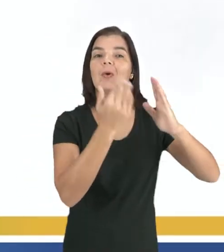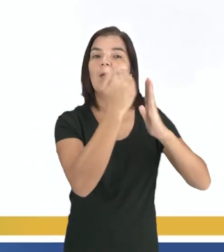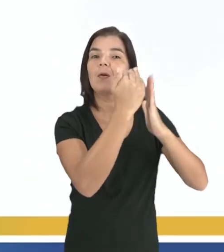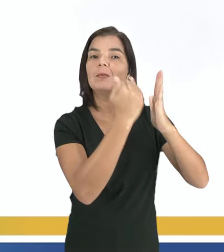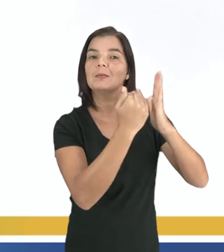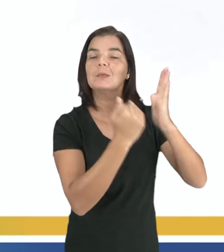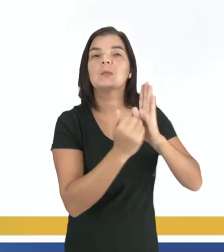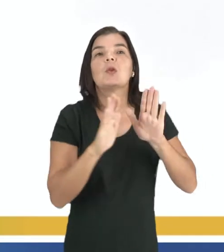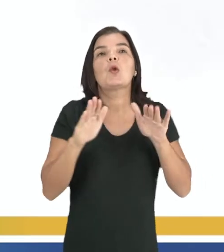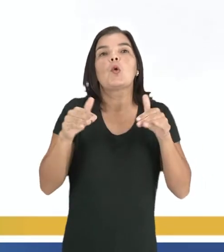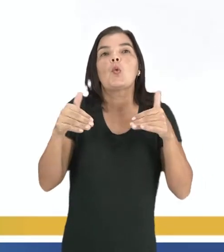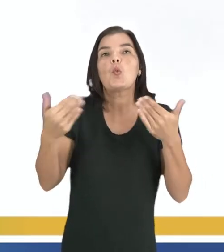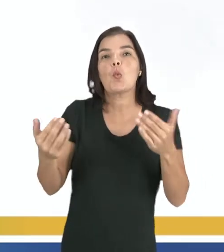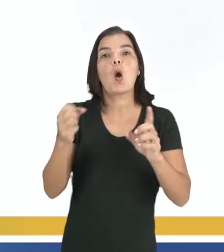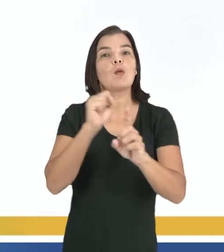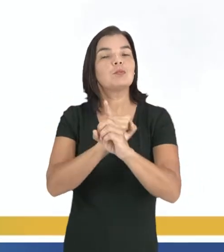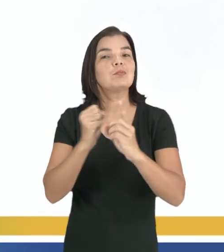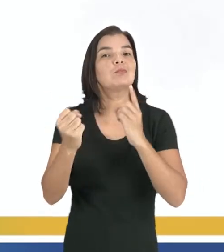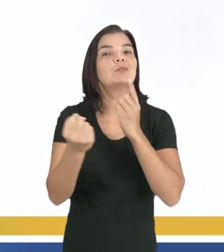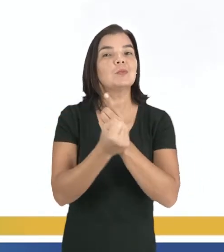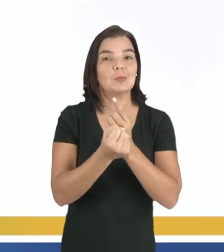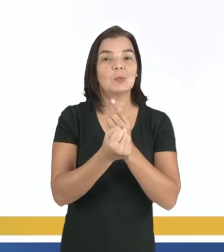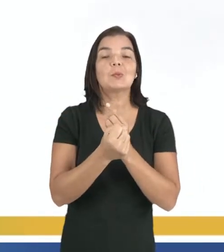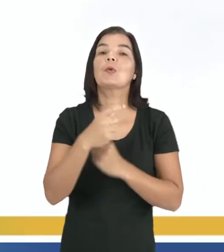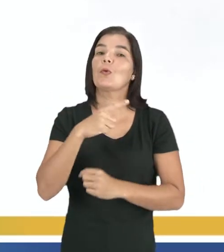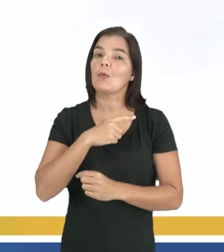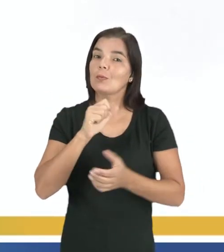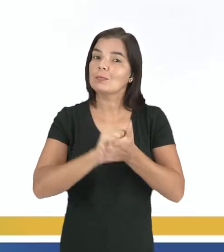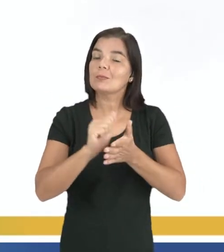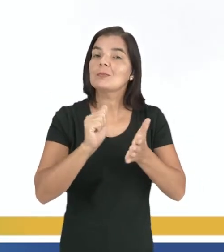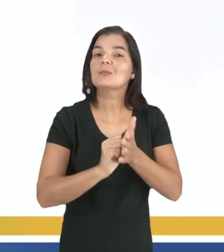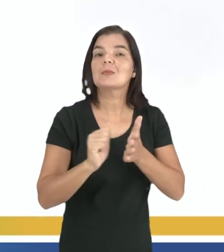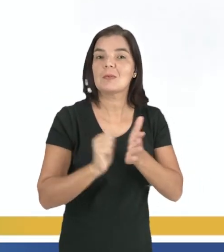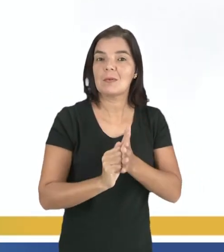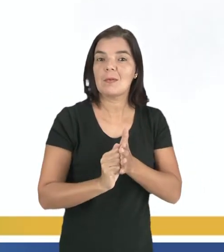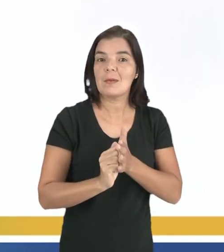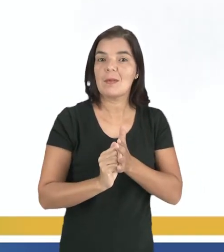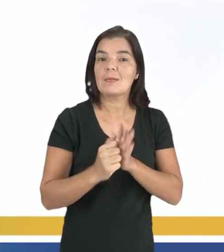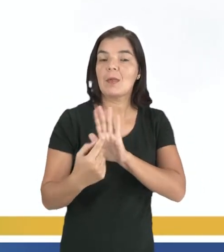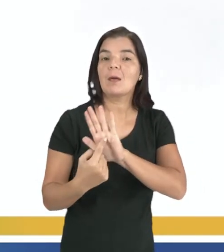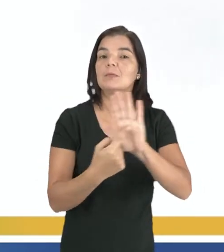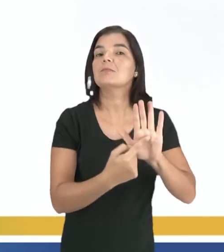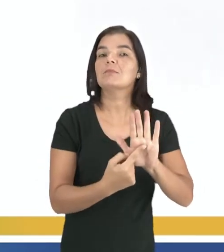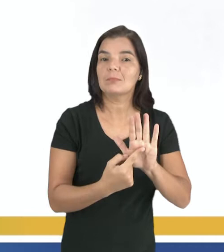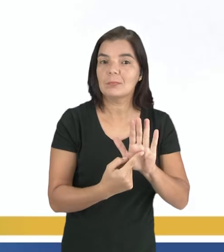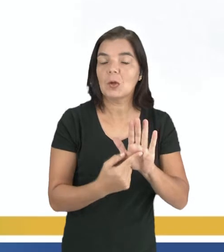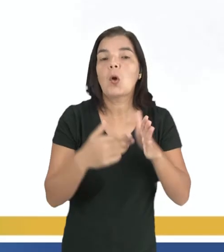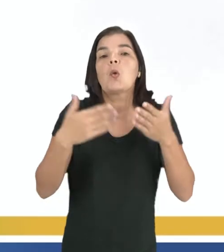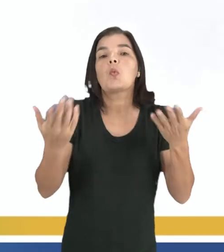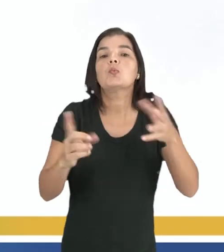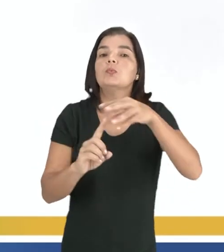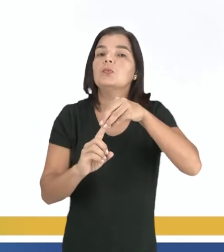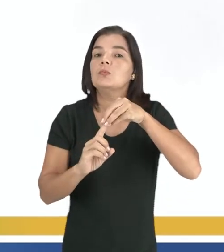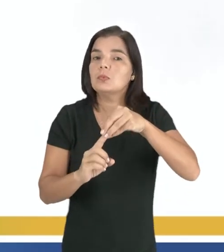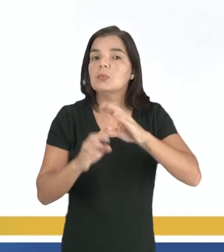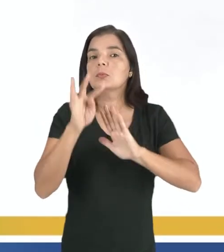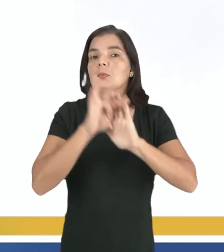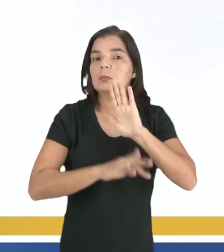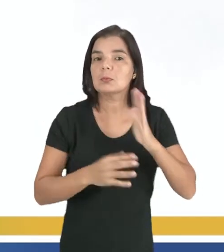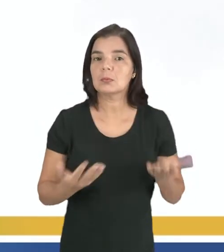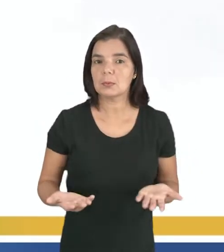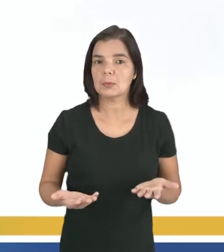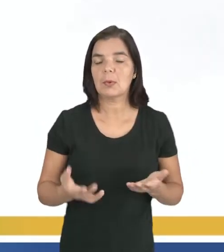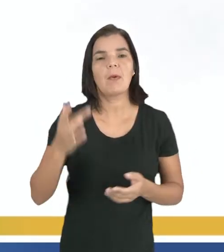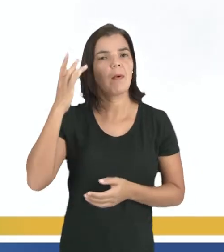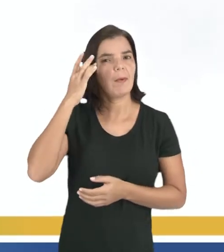função social o texto que vocês estão escrevendo, ele está sendo escrito? Qual é a finalidade desse texto?